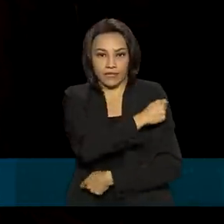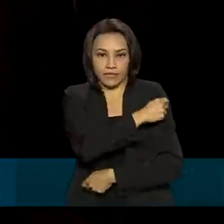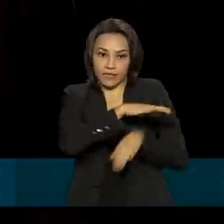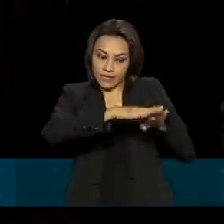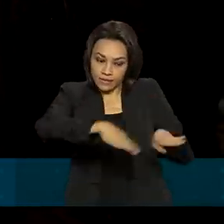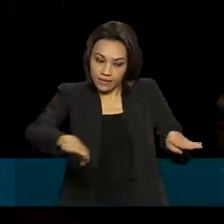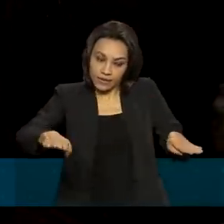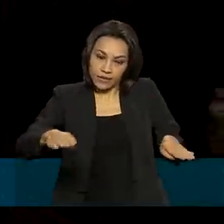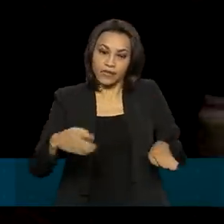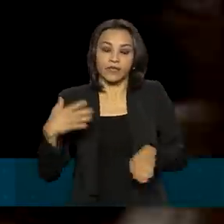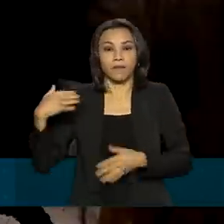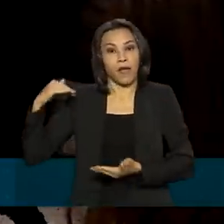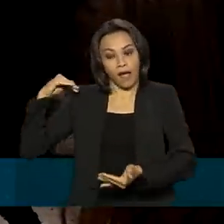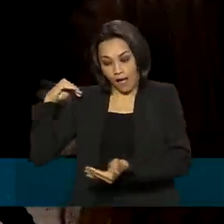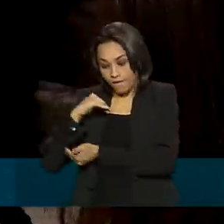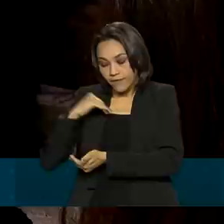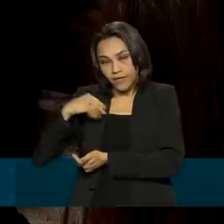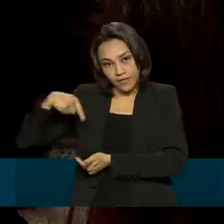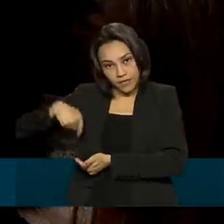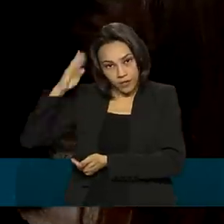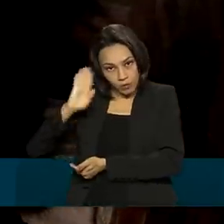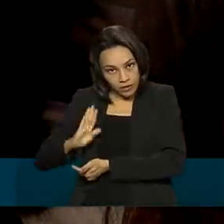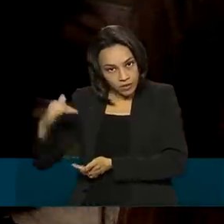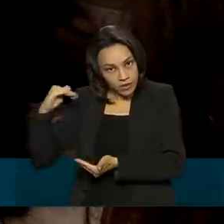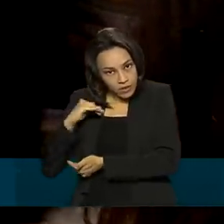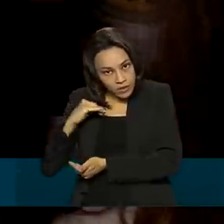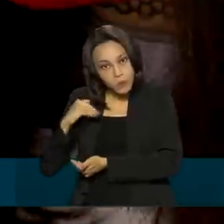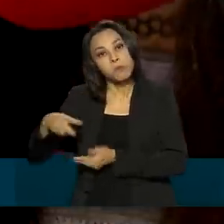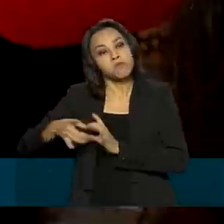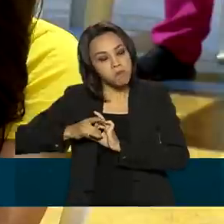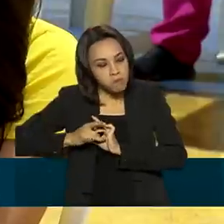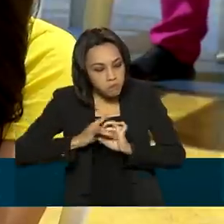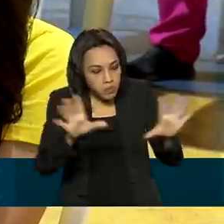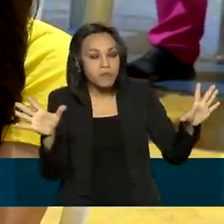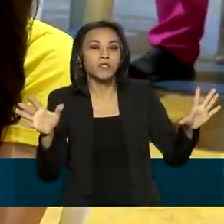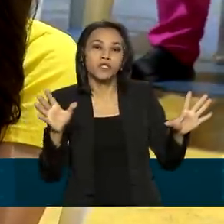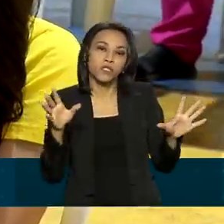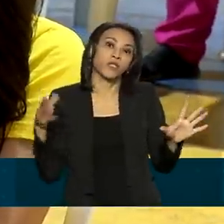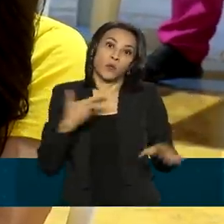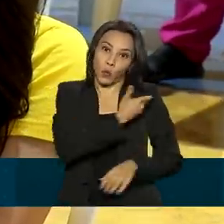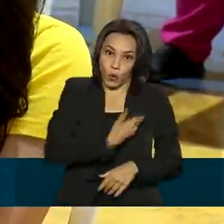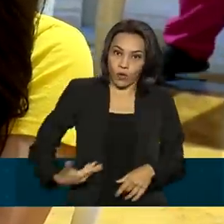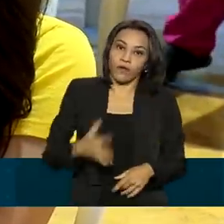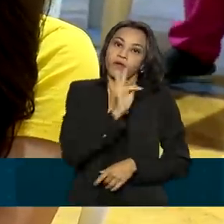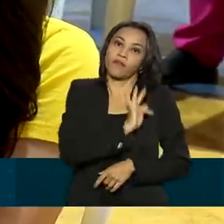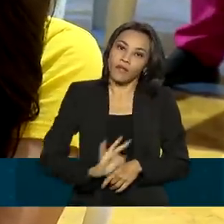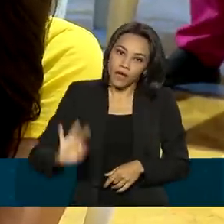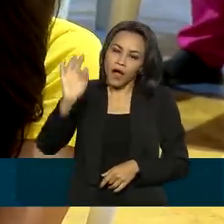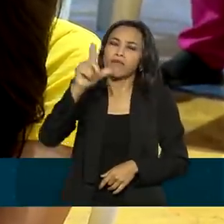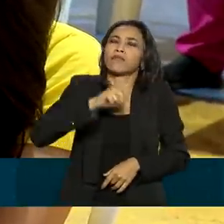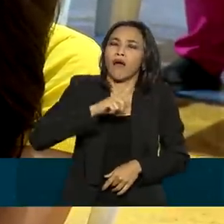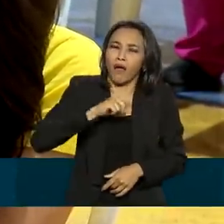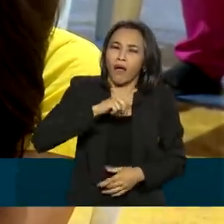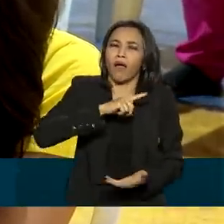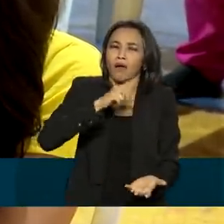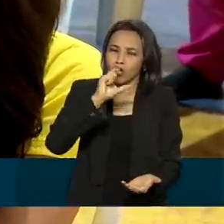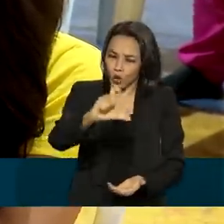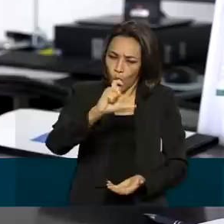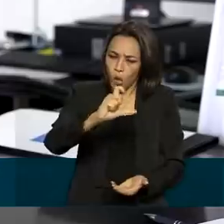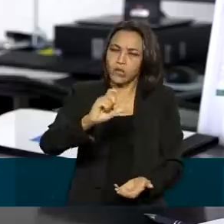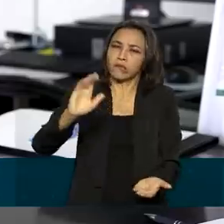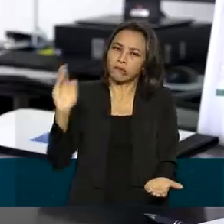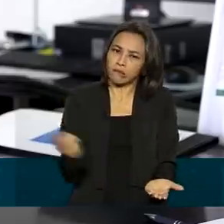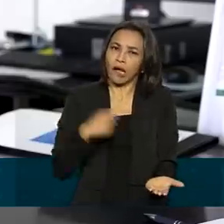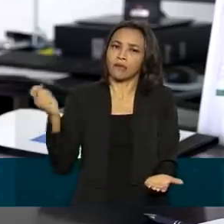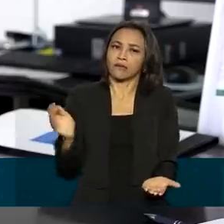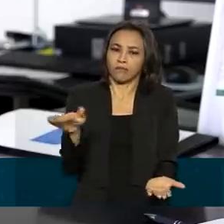Se a Agência Nacional de Vigilância Sanitária também liberar o pedido, o governo federal já tem a quantidade de doses necessárias.